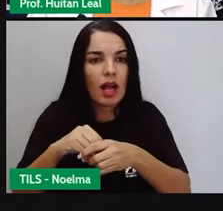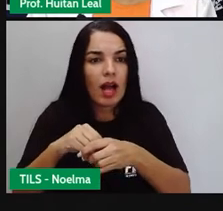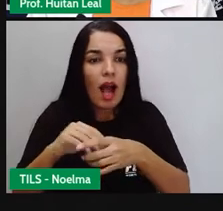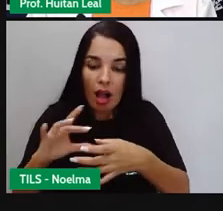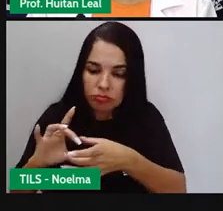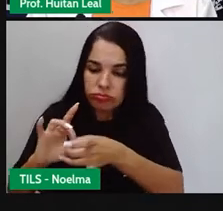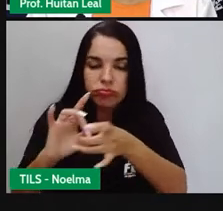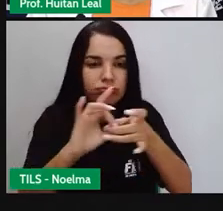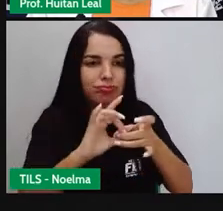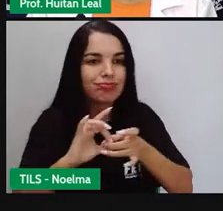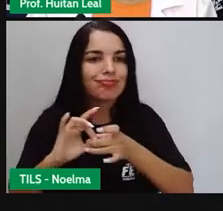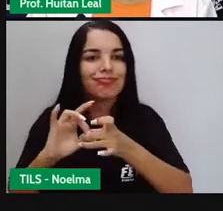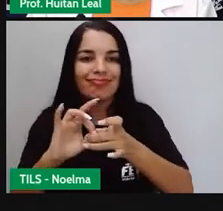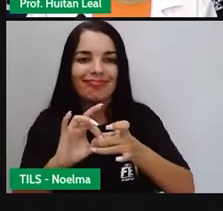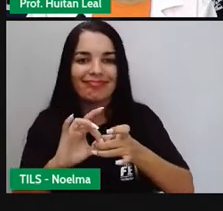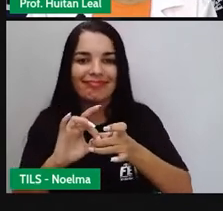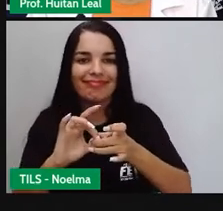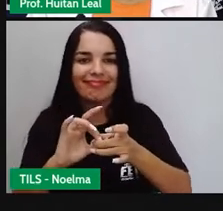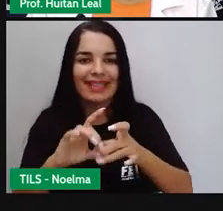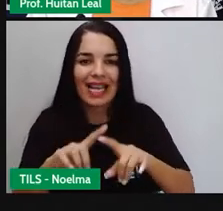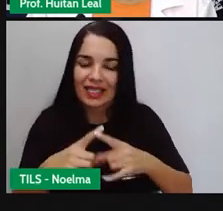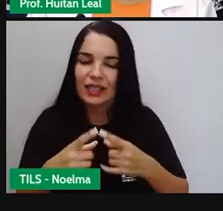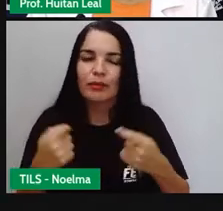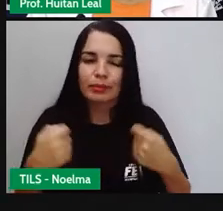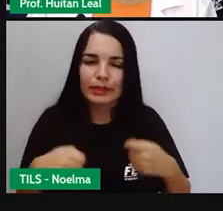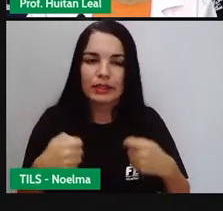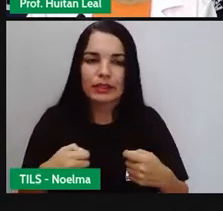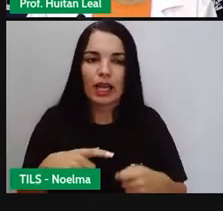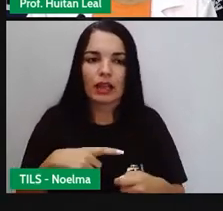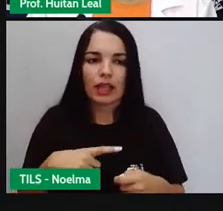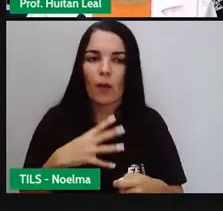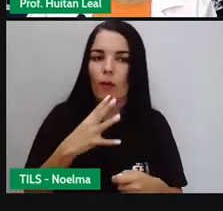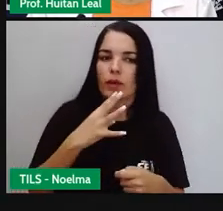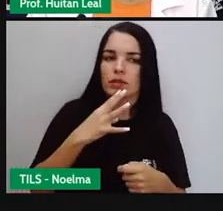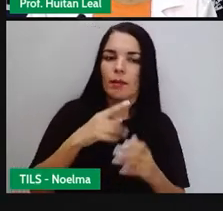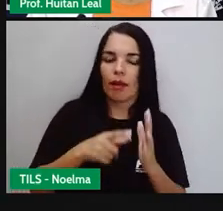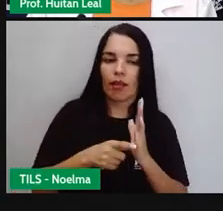diz respeito